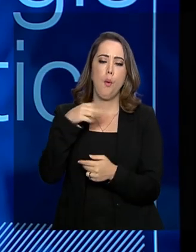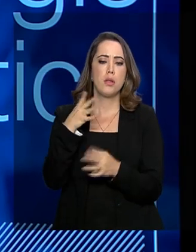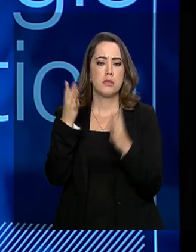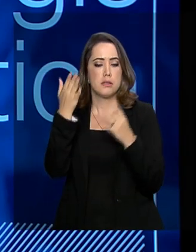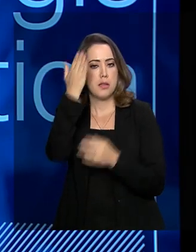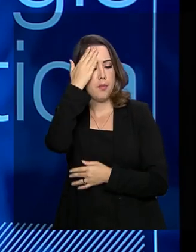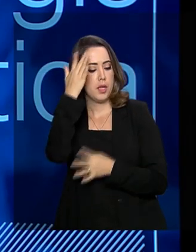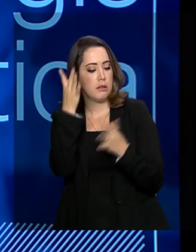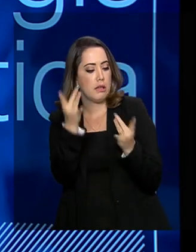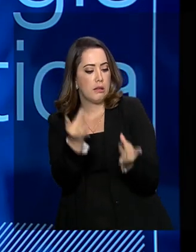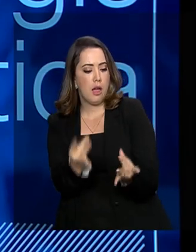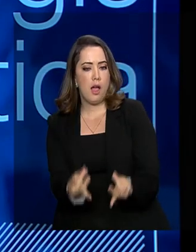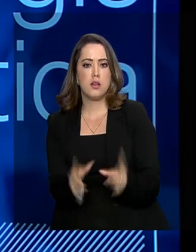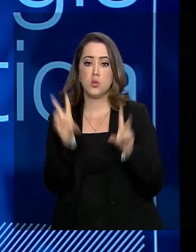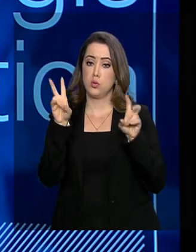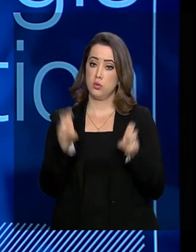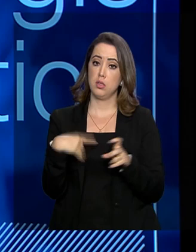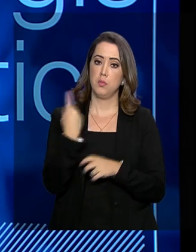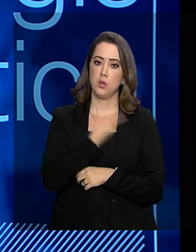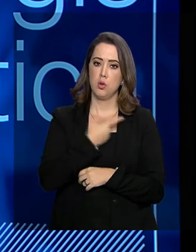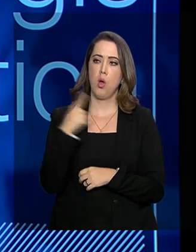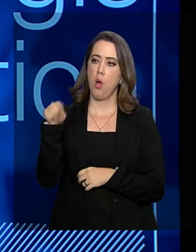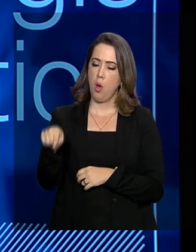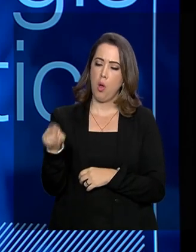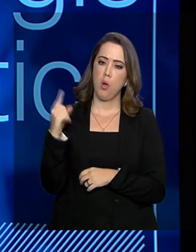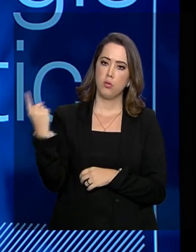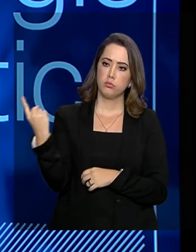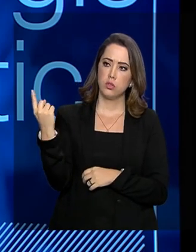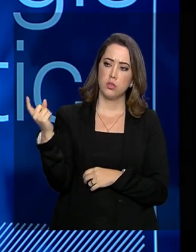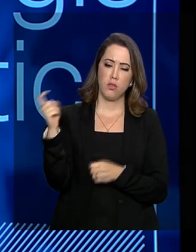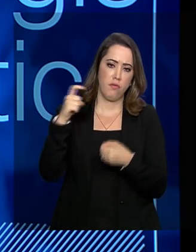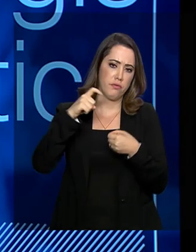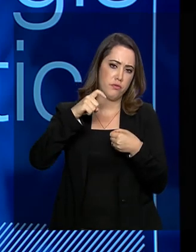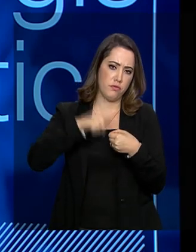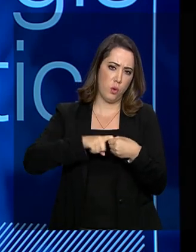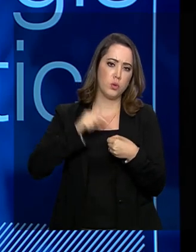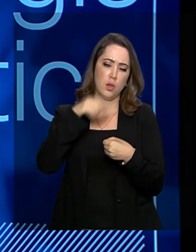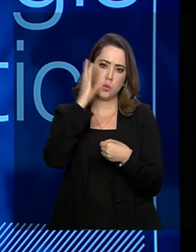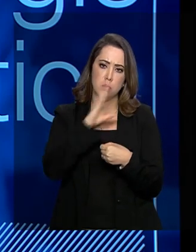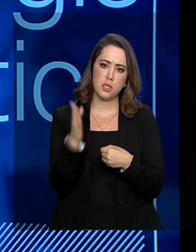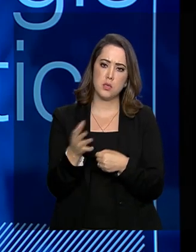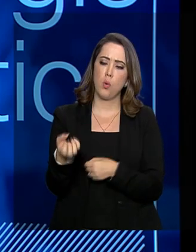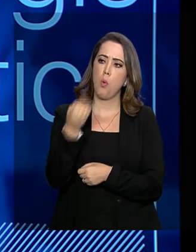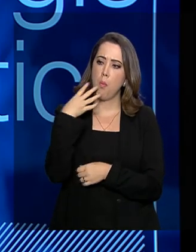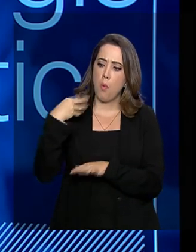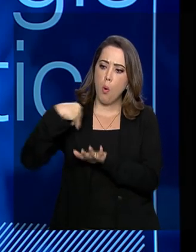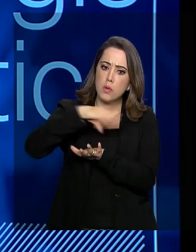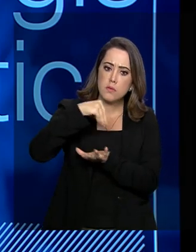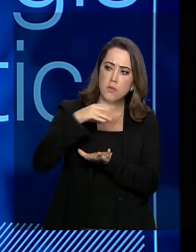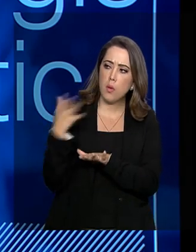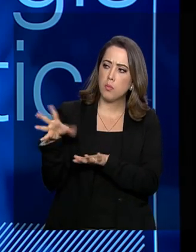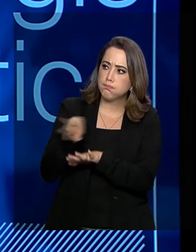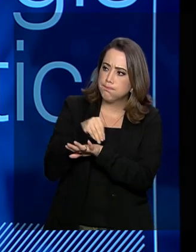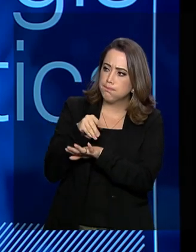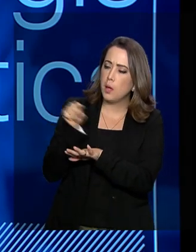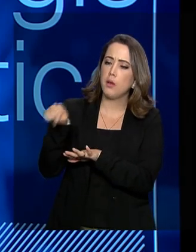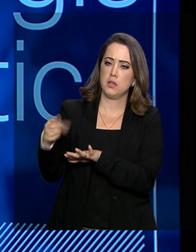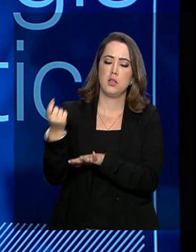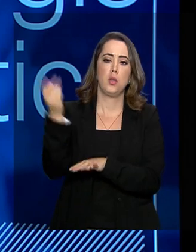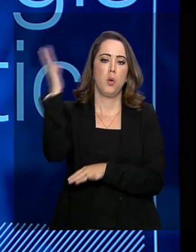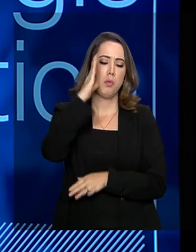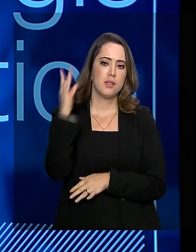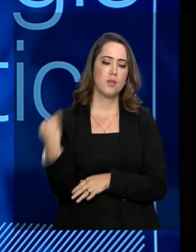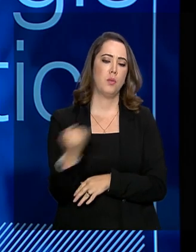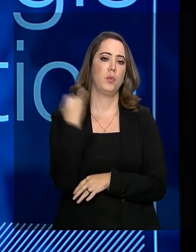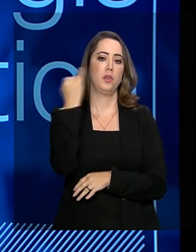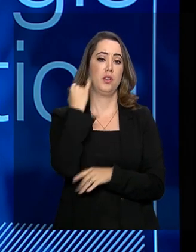detalhados do assunto e saímos lá com a notícia boa de vários investidores falando que o Brasil é realmente a bola da vez, o Brasil tem